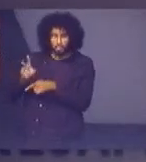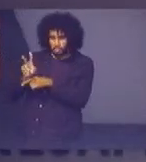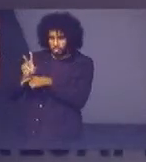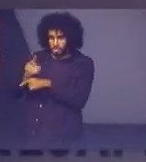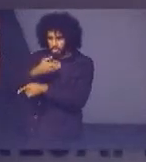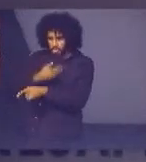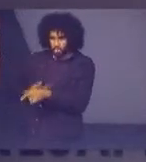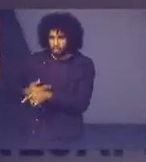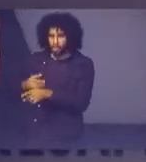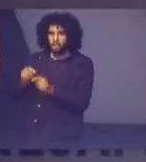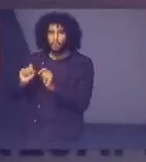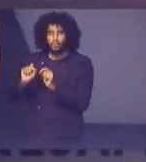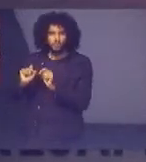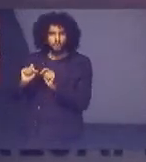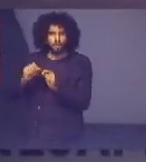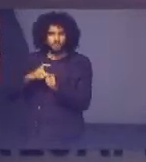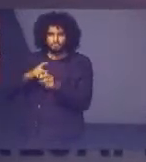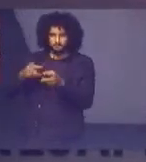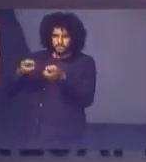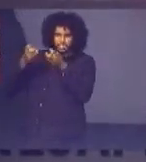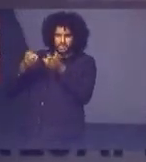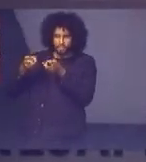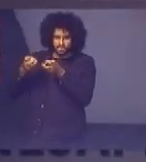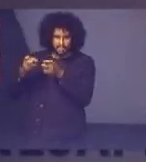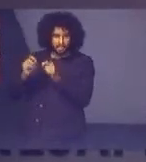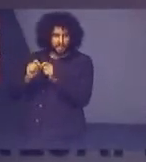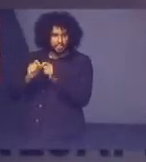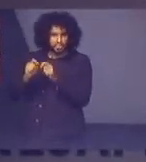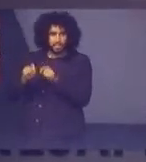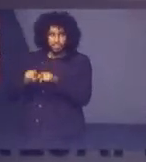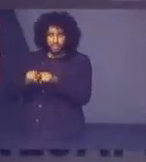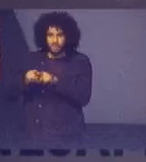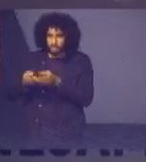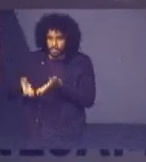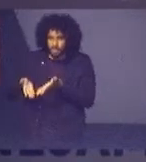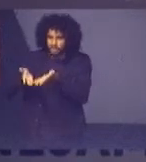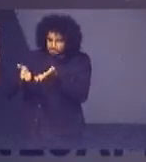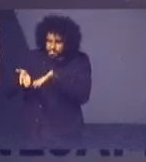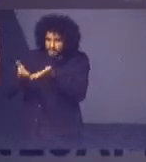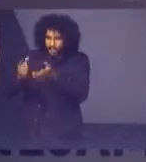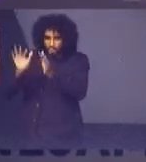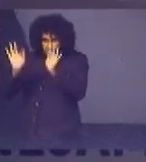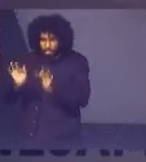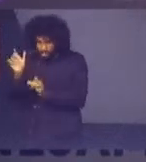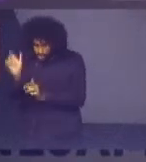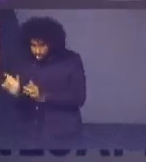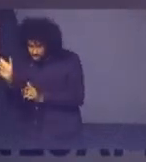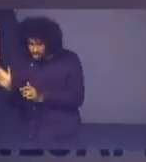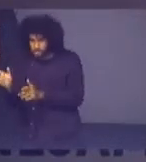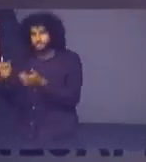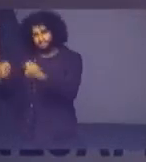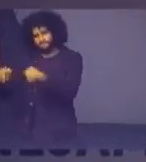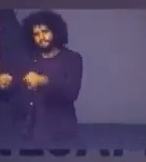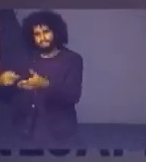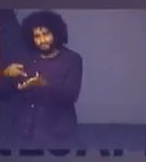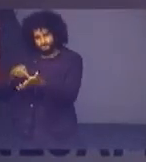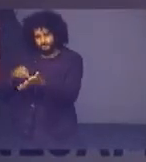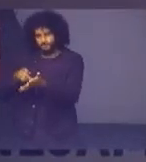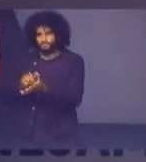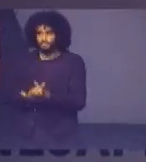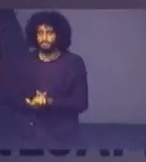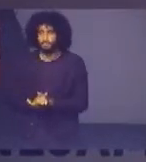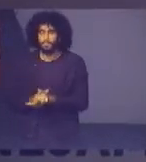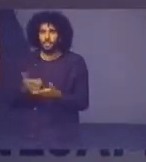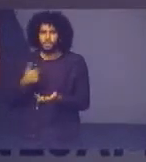era justamente aquela identificação com o fazer, com levar a felicidade às pessoas que precisavam. Então, eu sabia